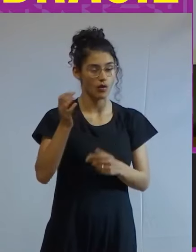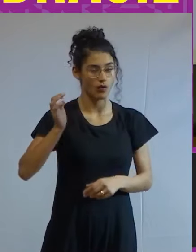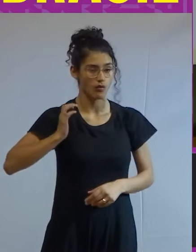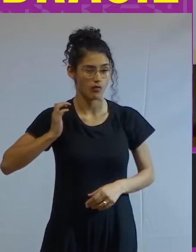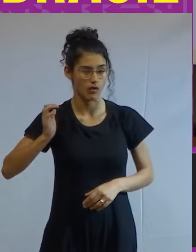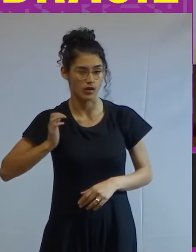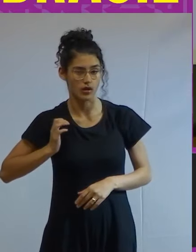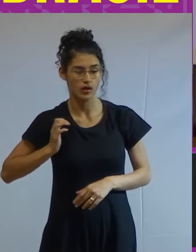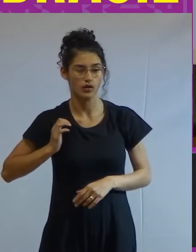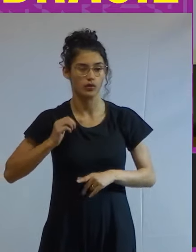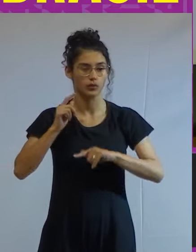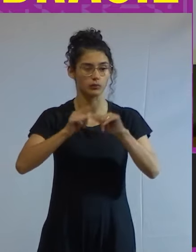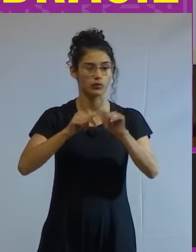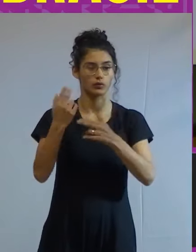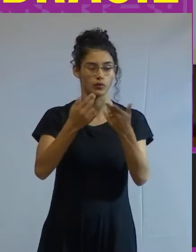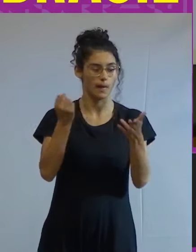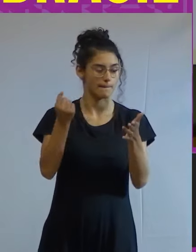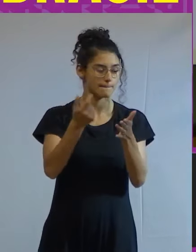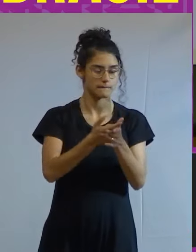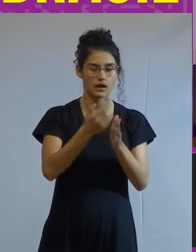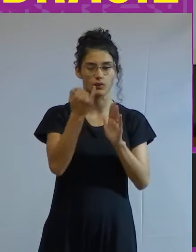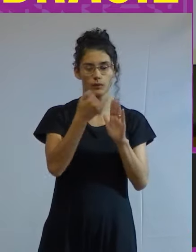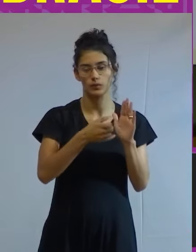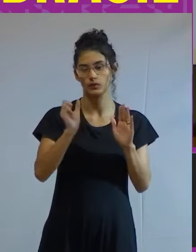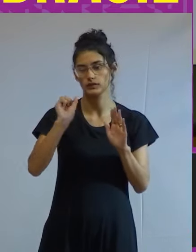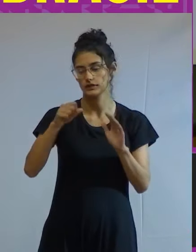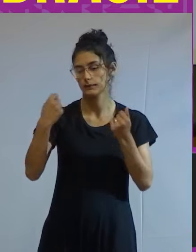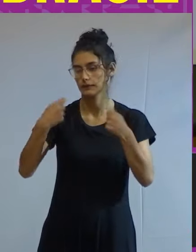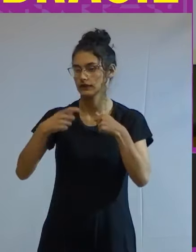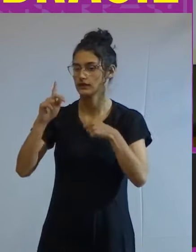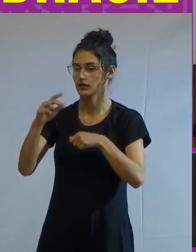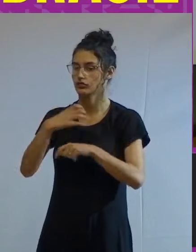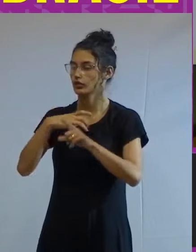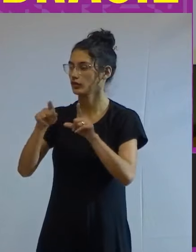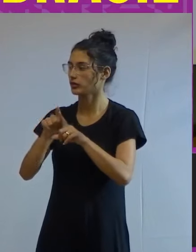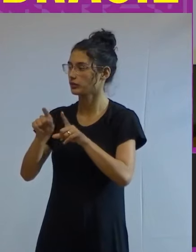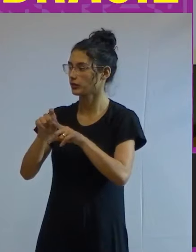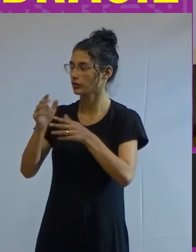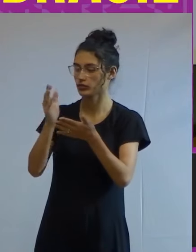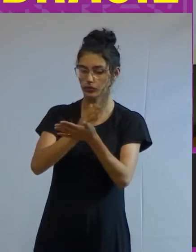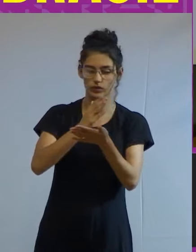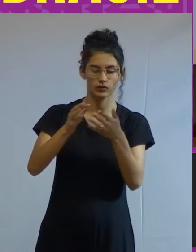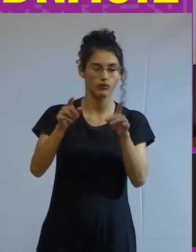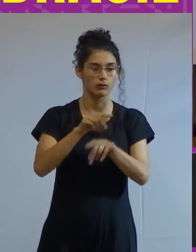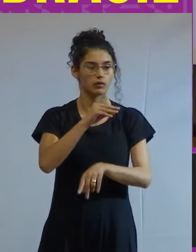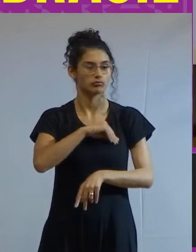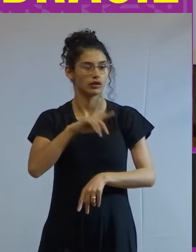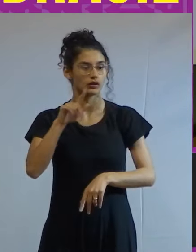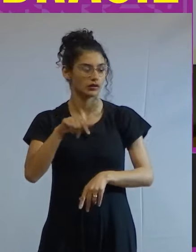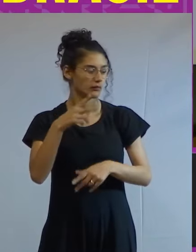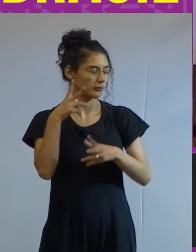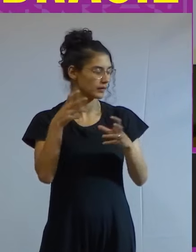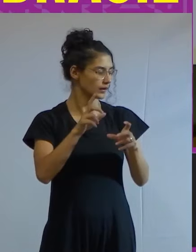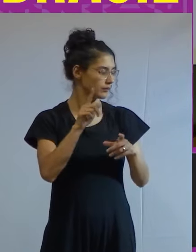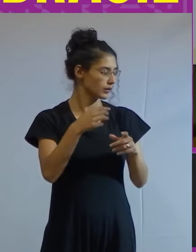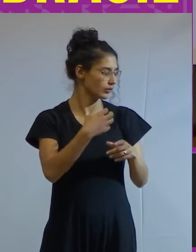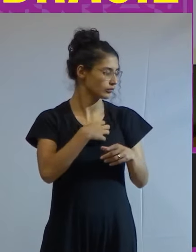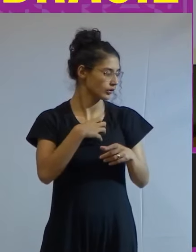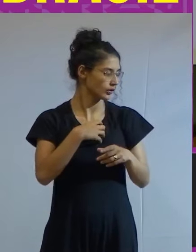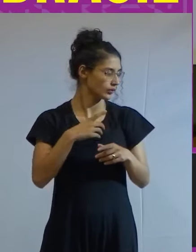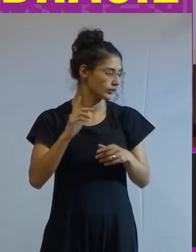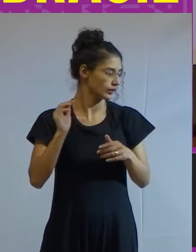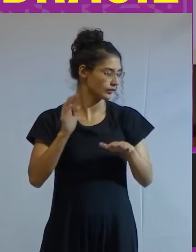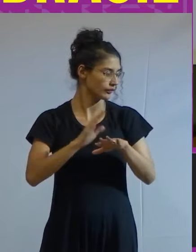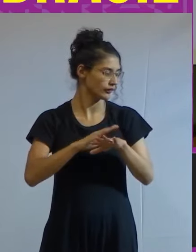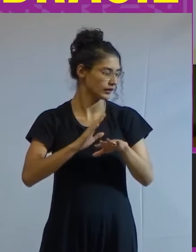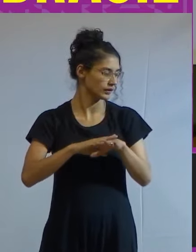num mesmo produto paga esse imposto então sim é necessário é uma forma de redistribuição de renda então eu vejo que são algumas formas que estão